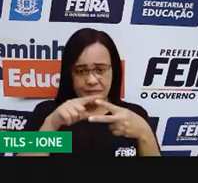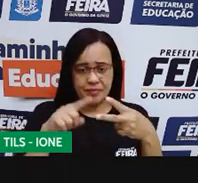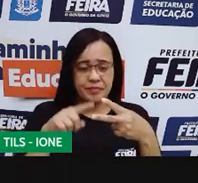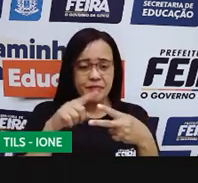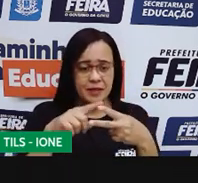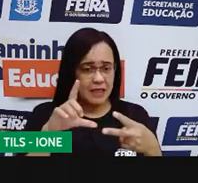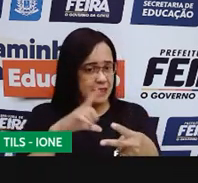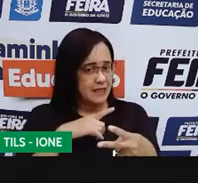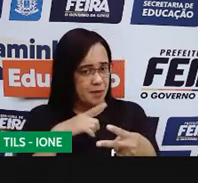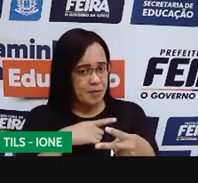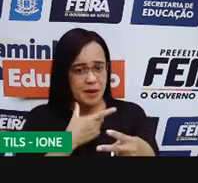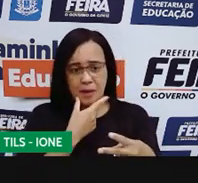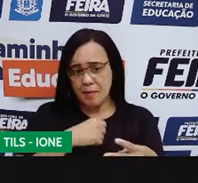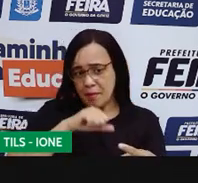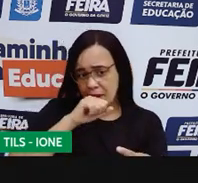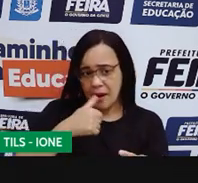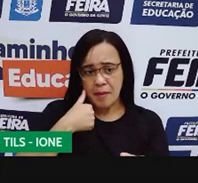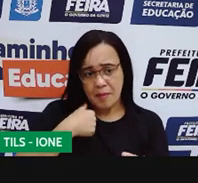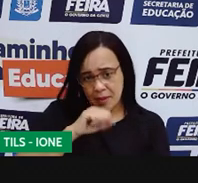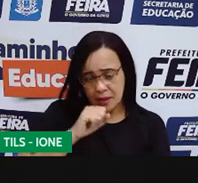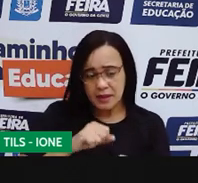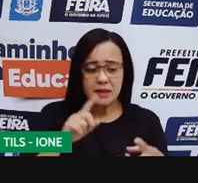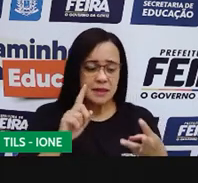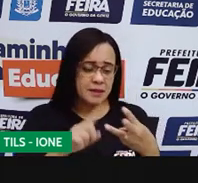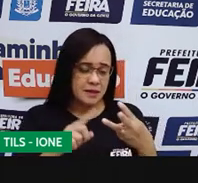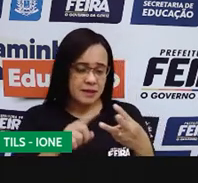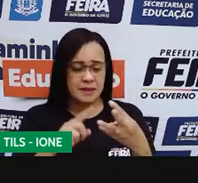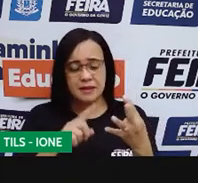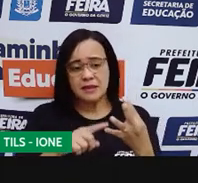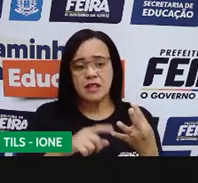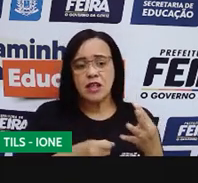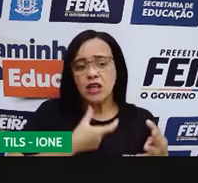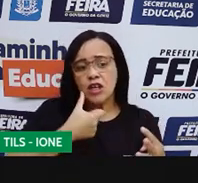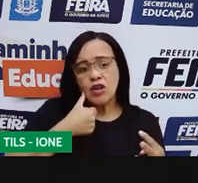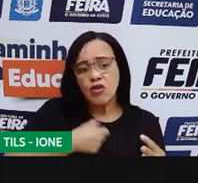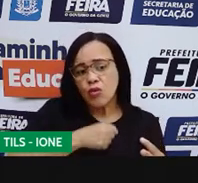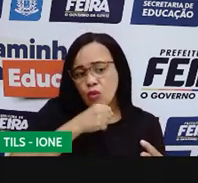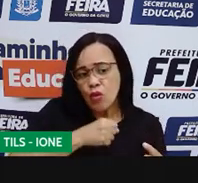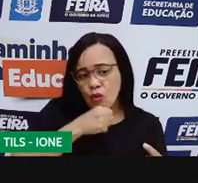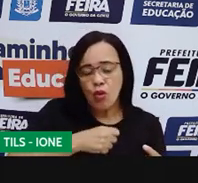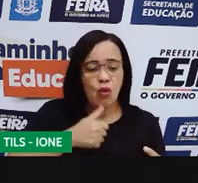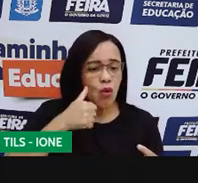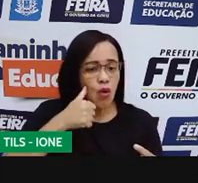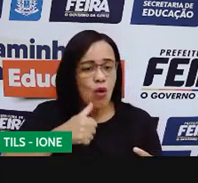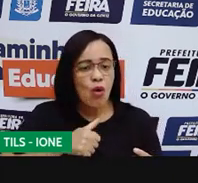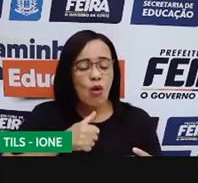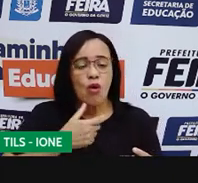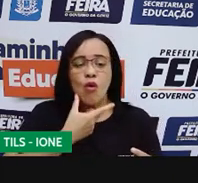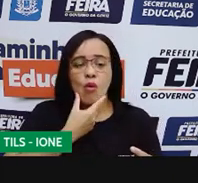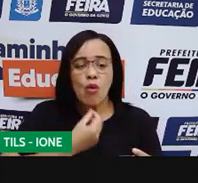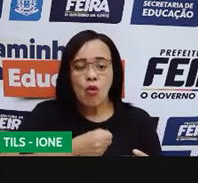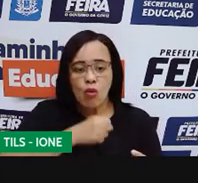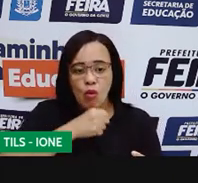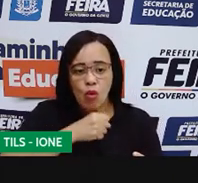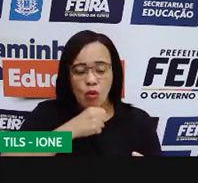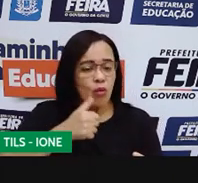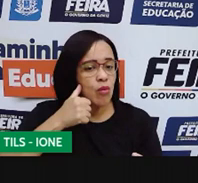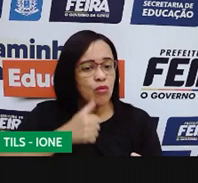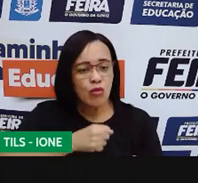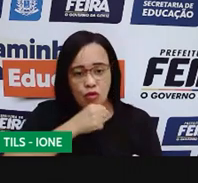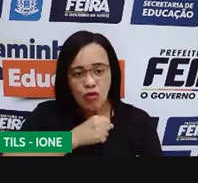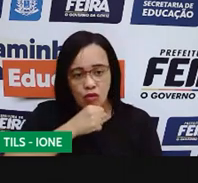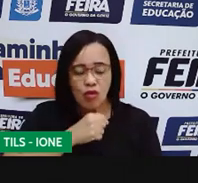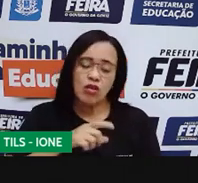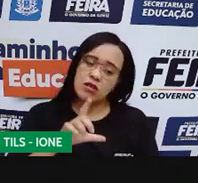avós também tem esse tom de pele. Então, a gente vai observar que as características físicas, as que a gente